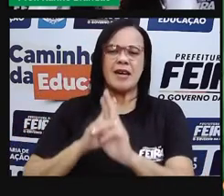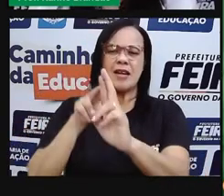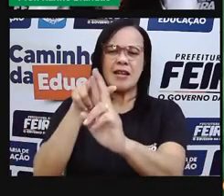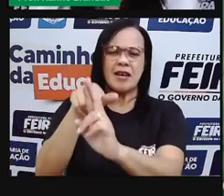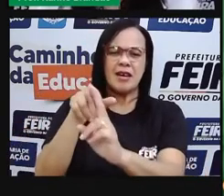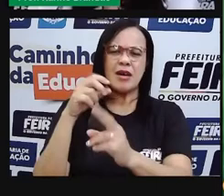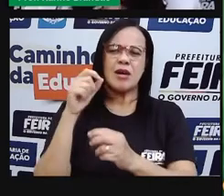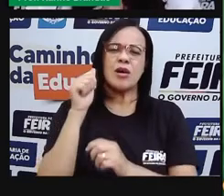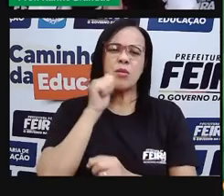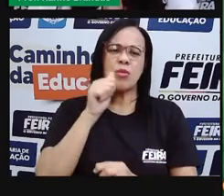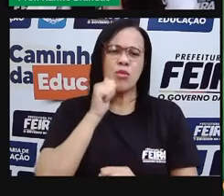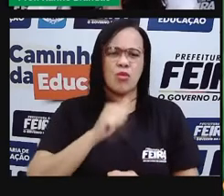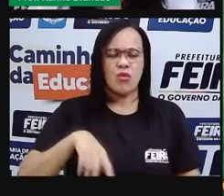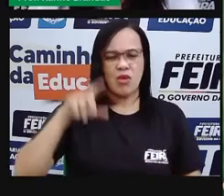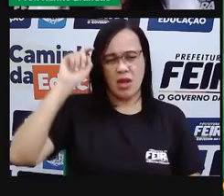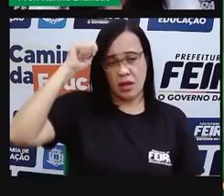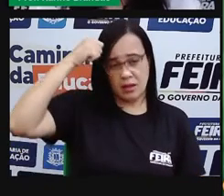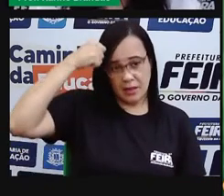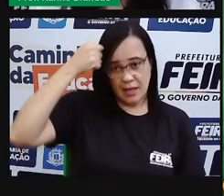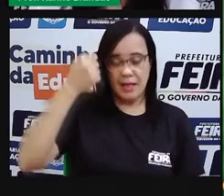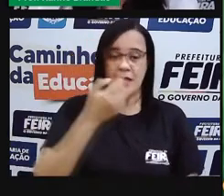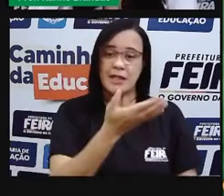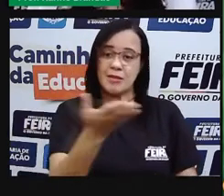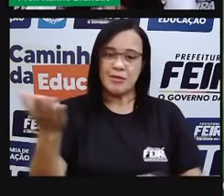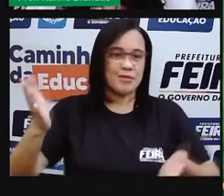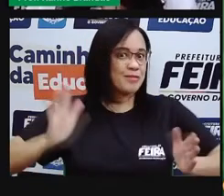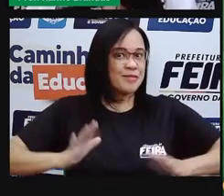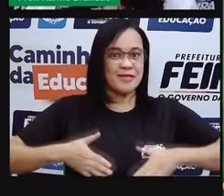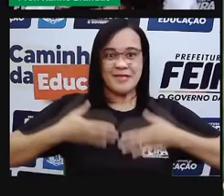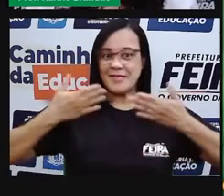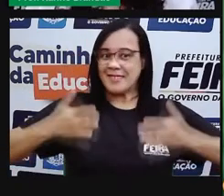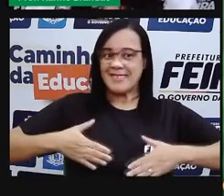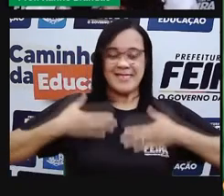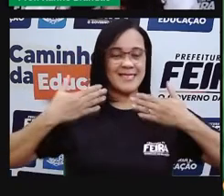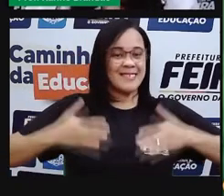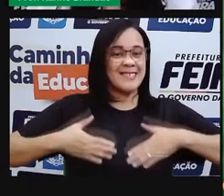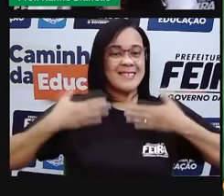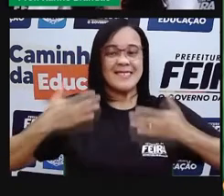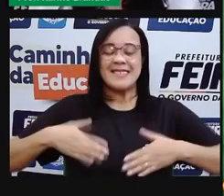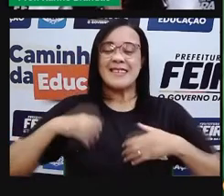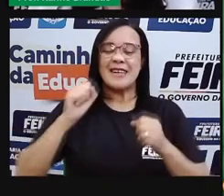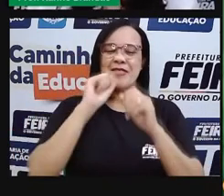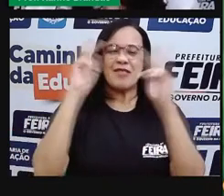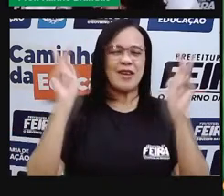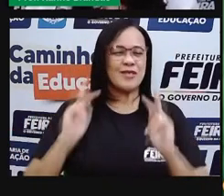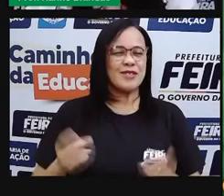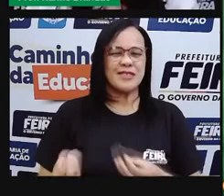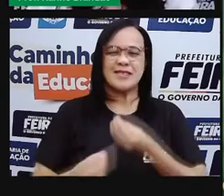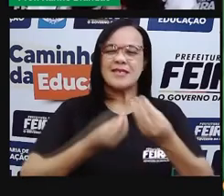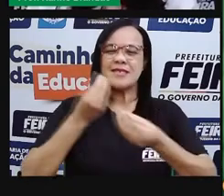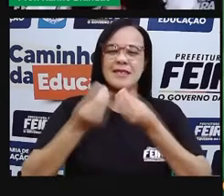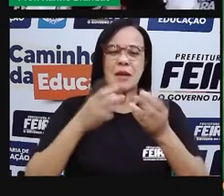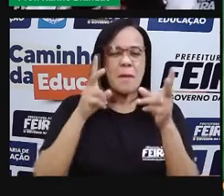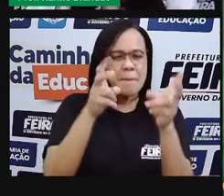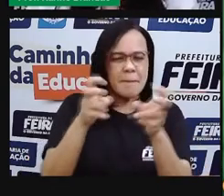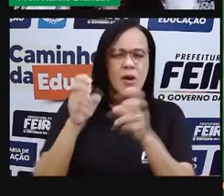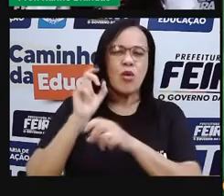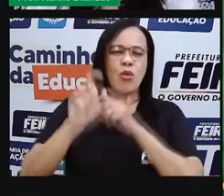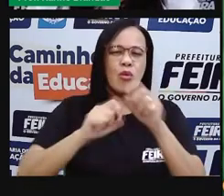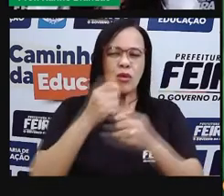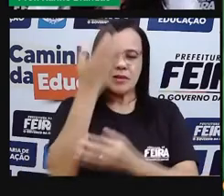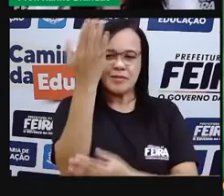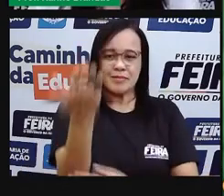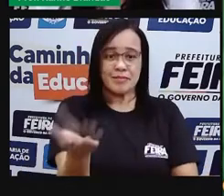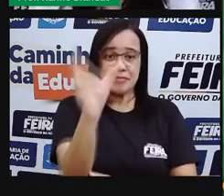uma mulher negra, para que nós possamos nos inspirar, para que nós possamos valorizar e perceber o quanto